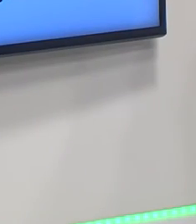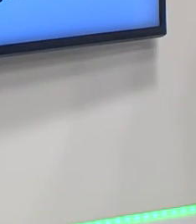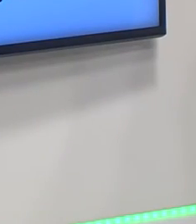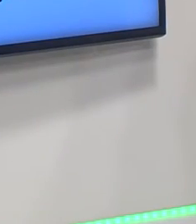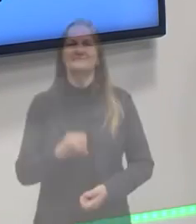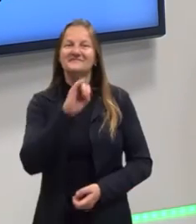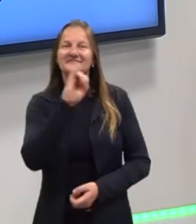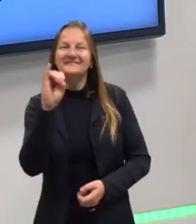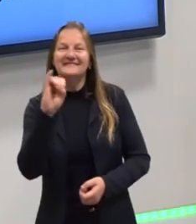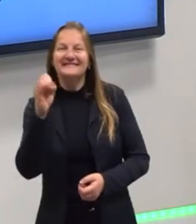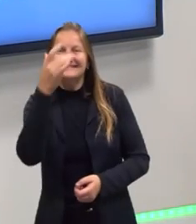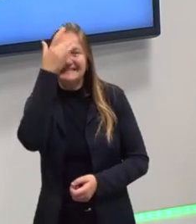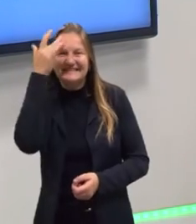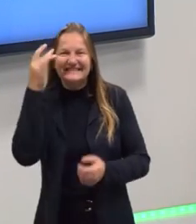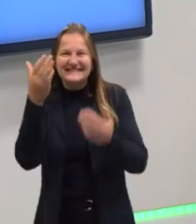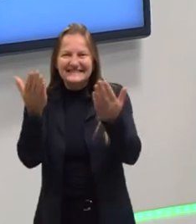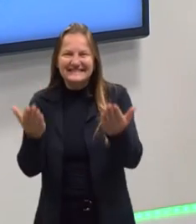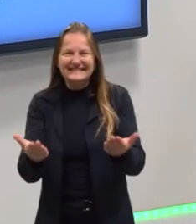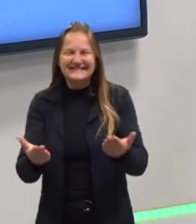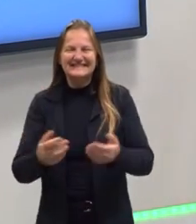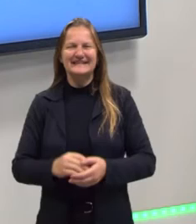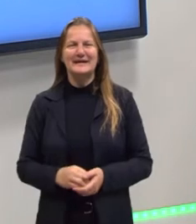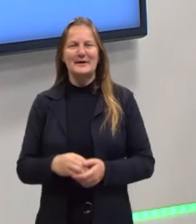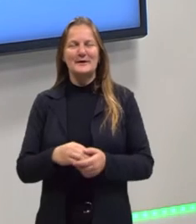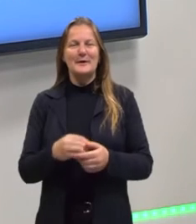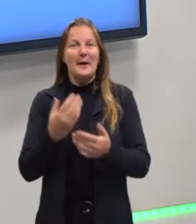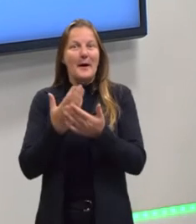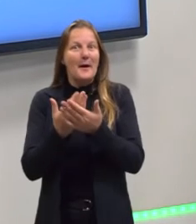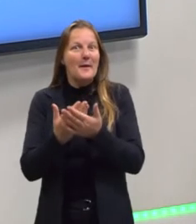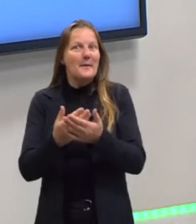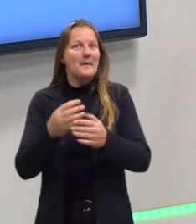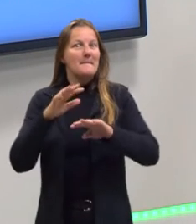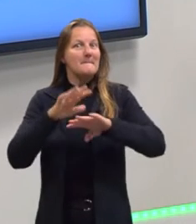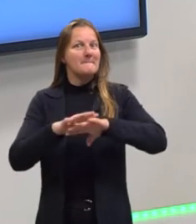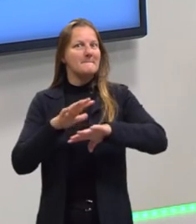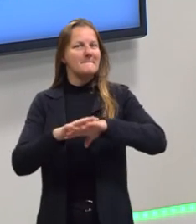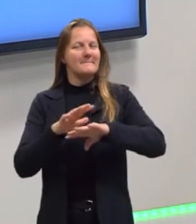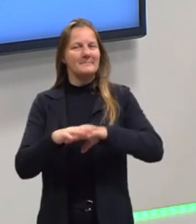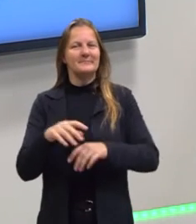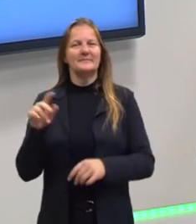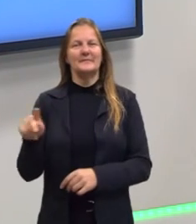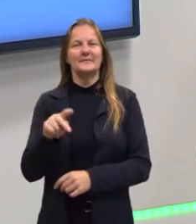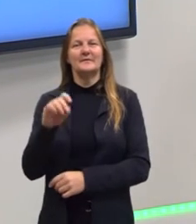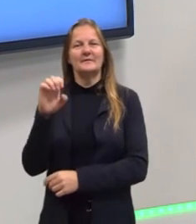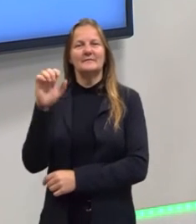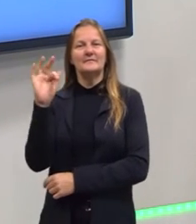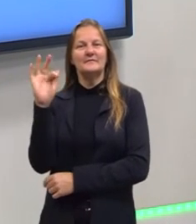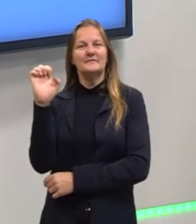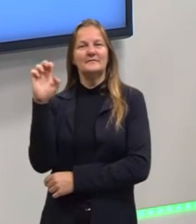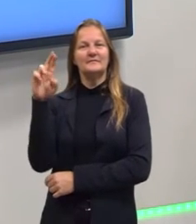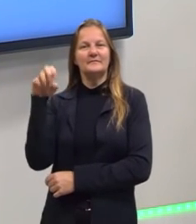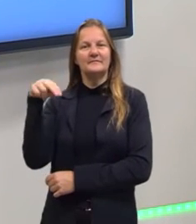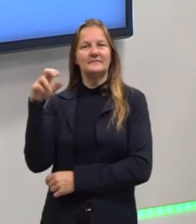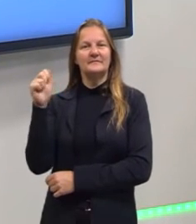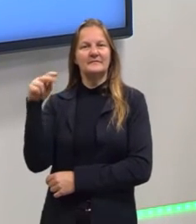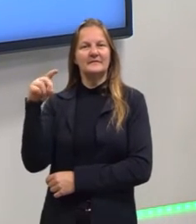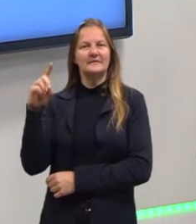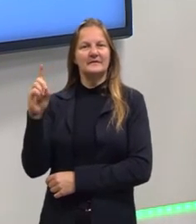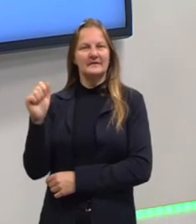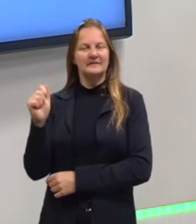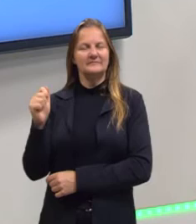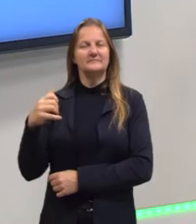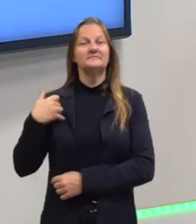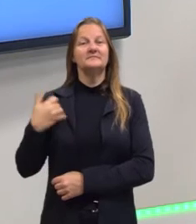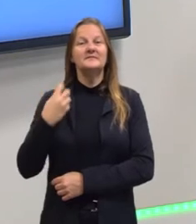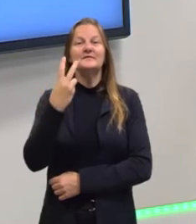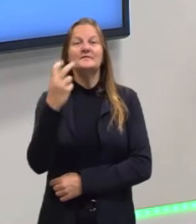Oi, oi pessoas! Estamos aqui para mais uma aula de matemática. Eu sou a professora Fernanda, tenho 25 anos,